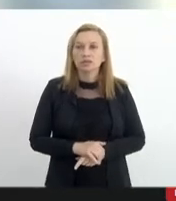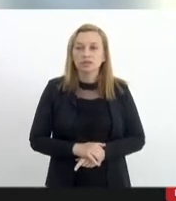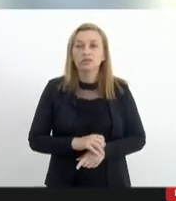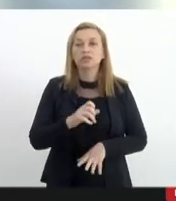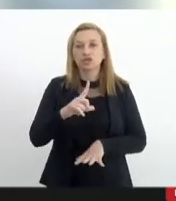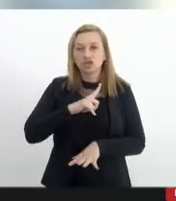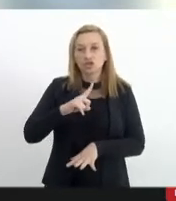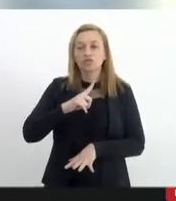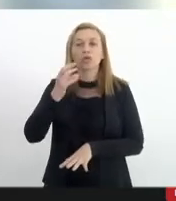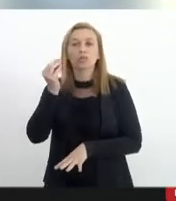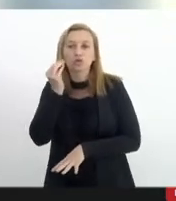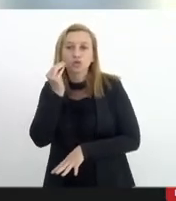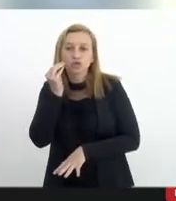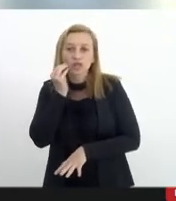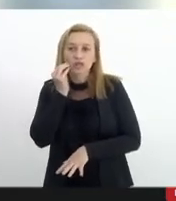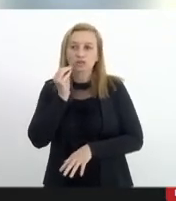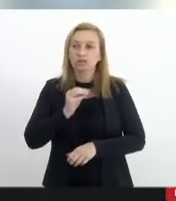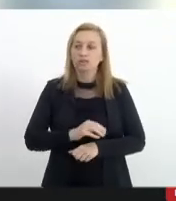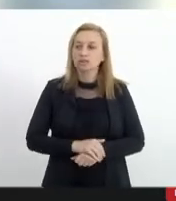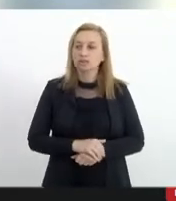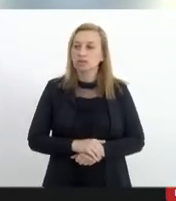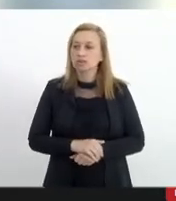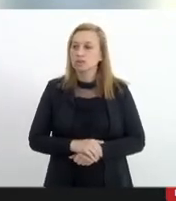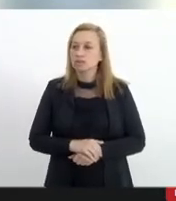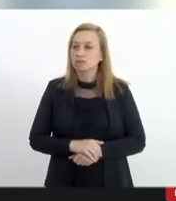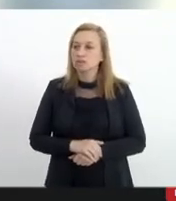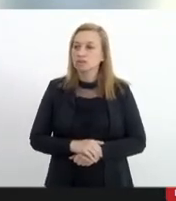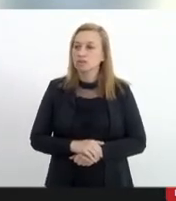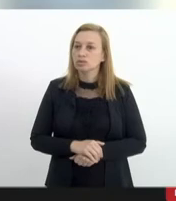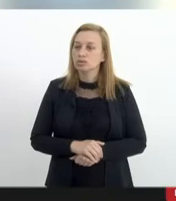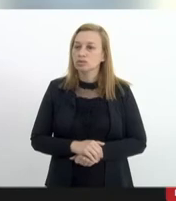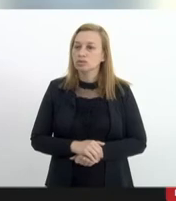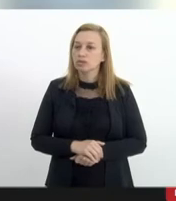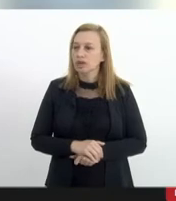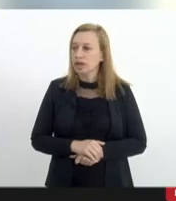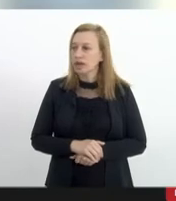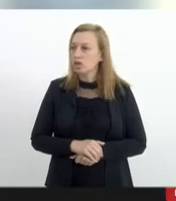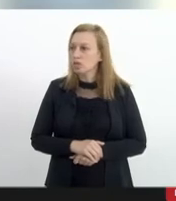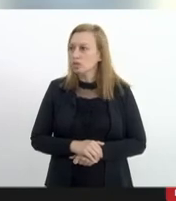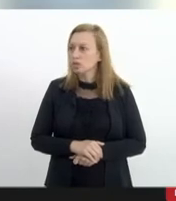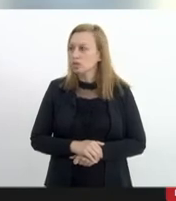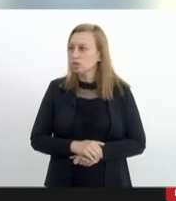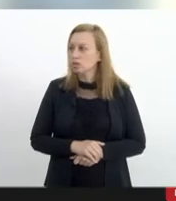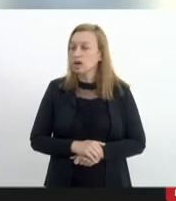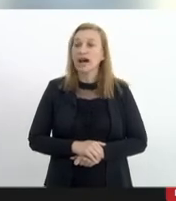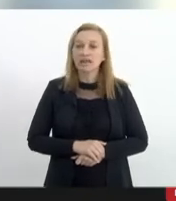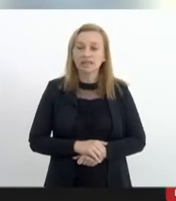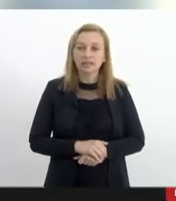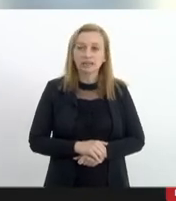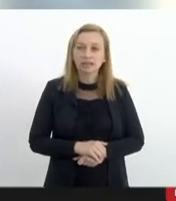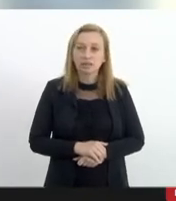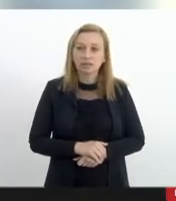oportunidade de falar sobre esse conceito de excepcionalidade